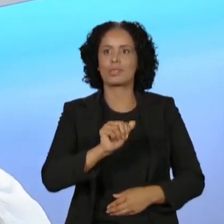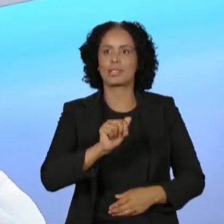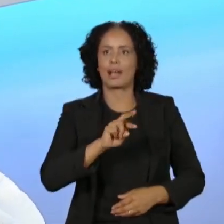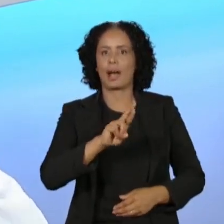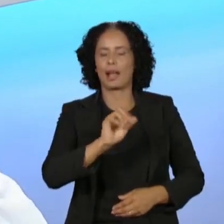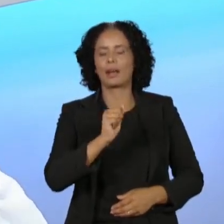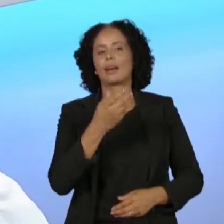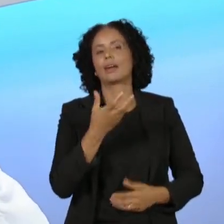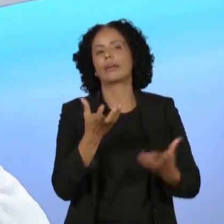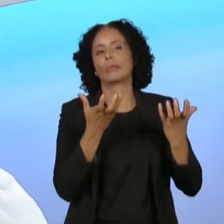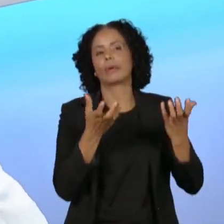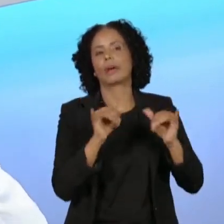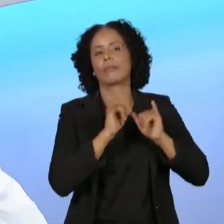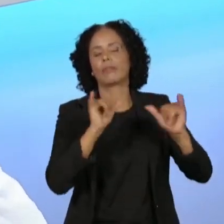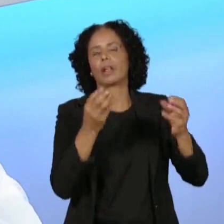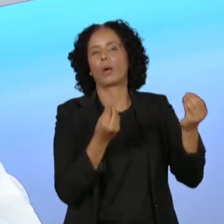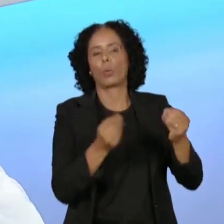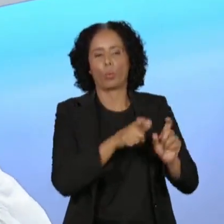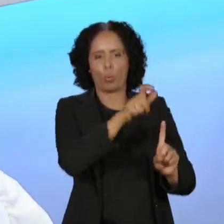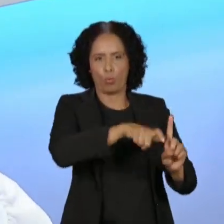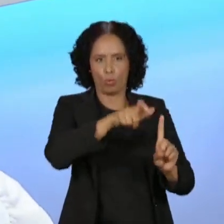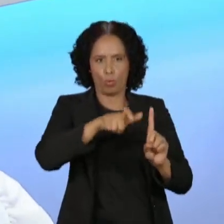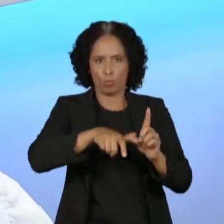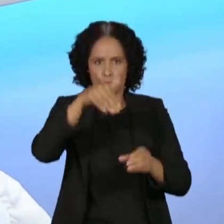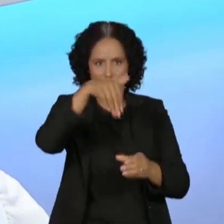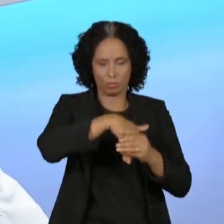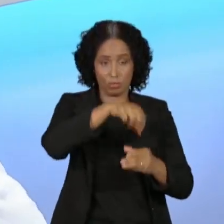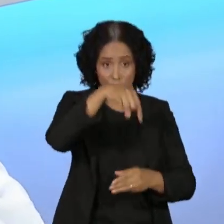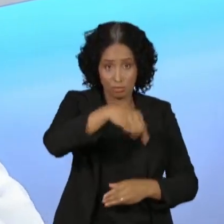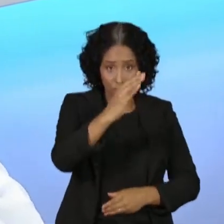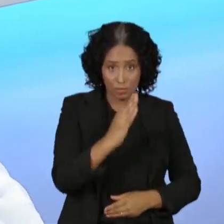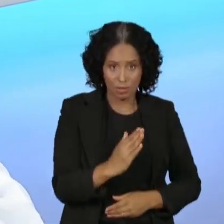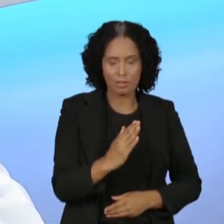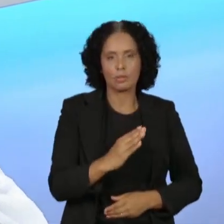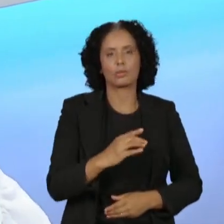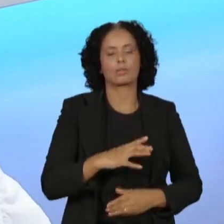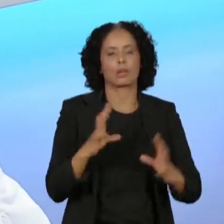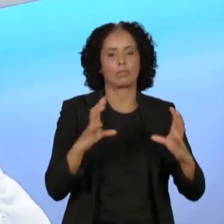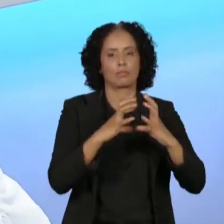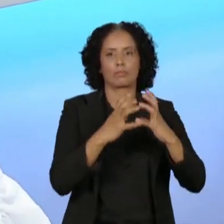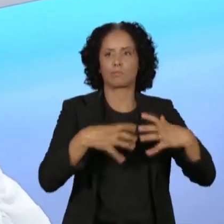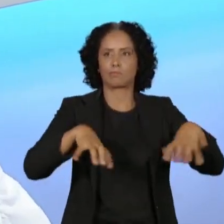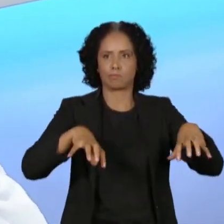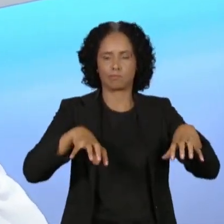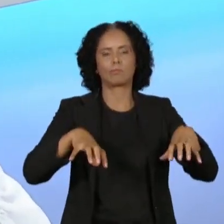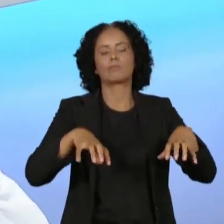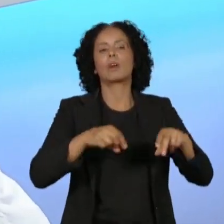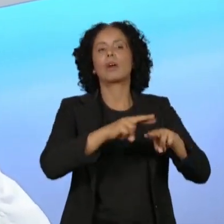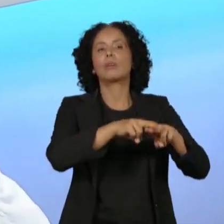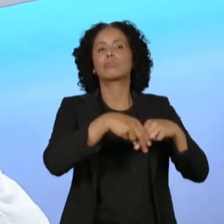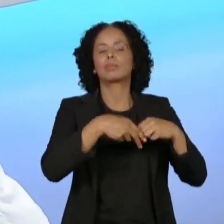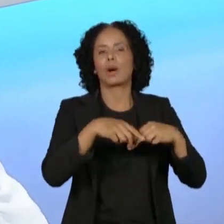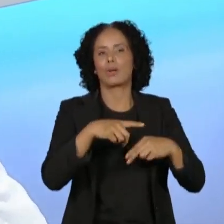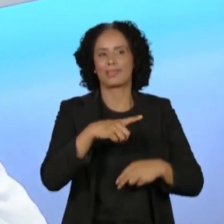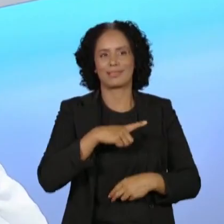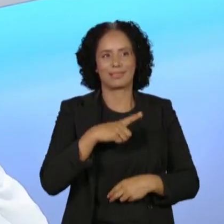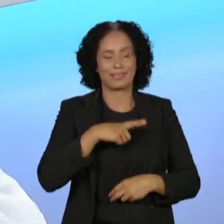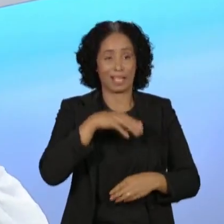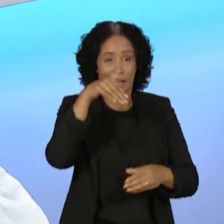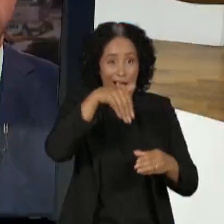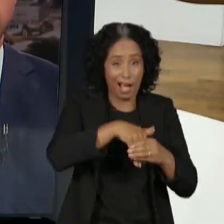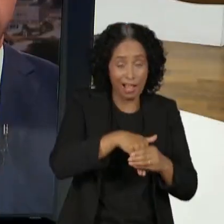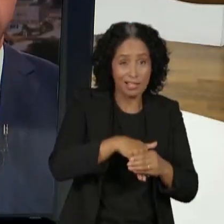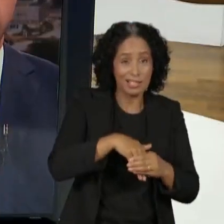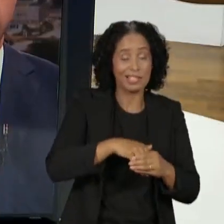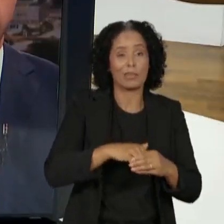pouquinho do eleitor. O governo, nesse Brasil super dividido com a eleição, com o resultado super apertado como foi,